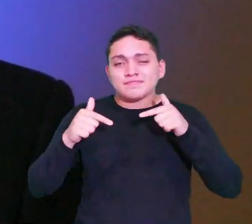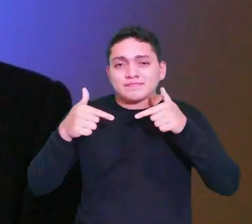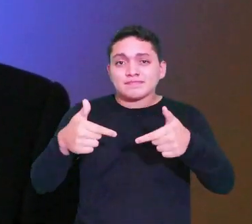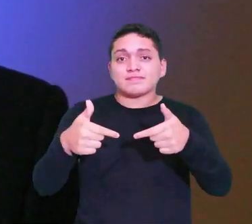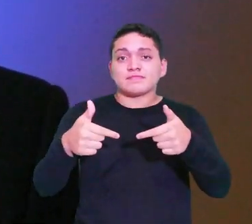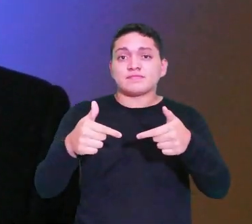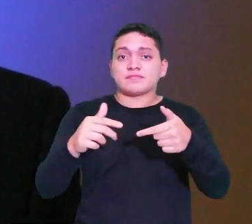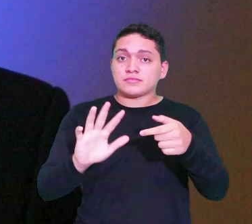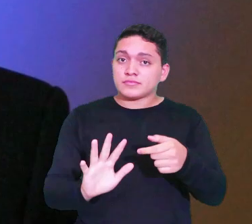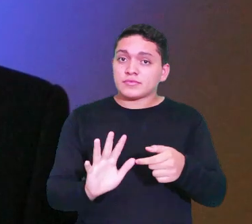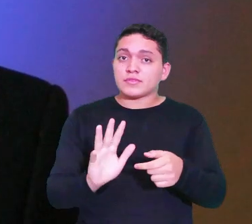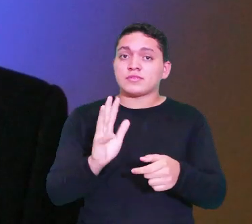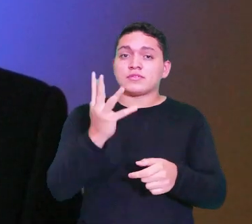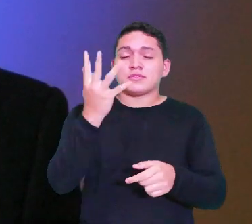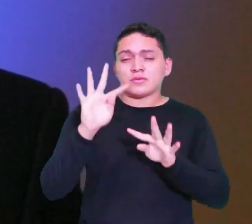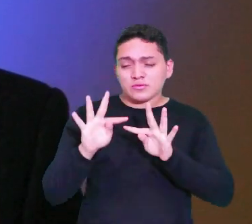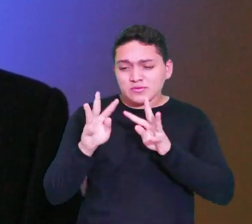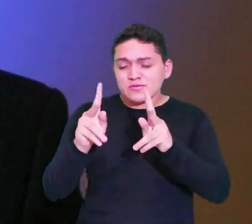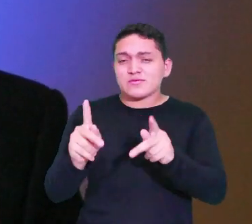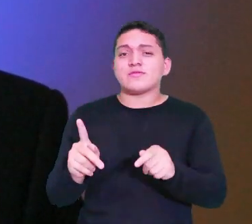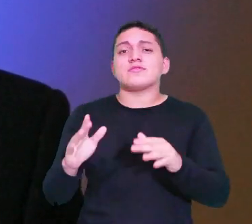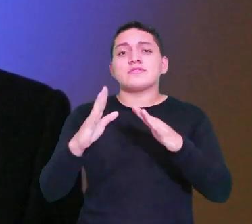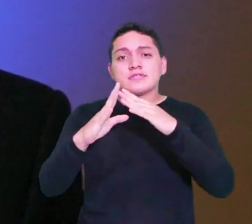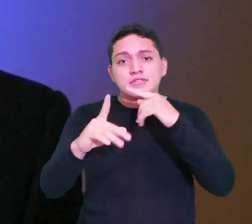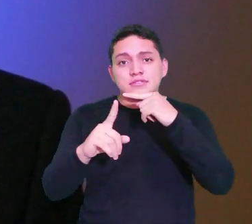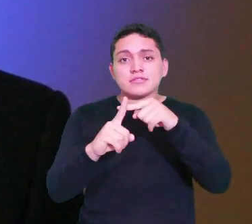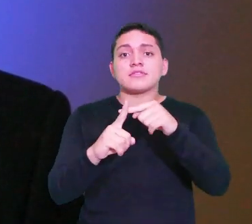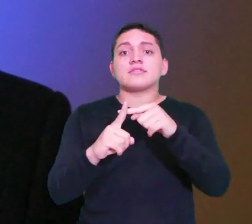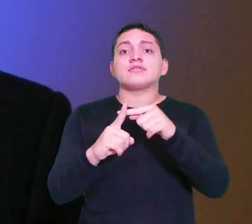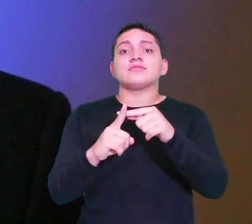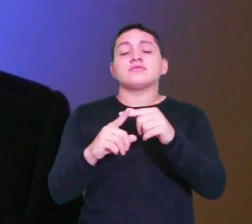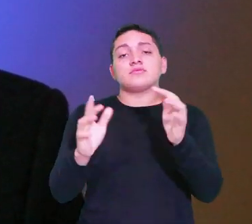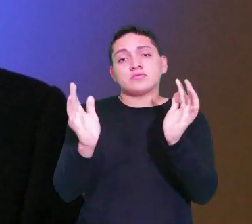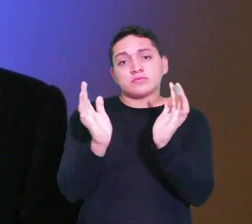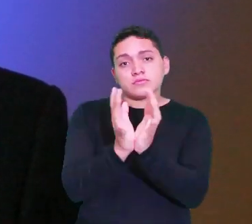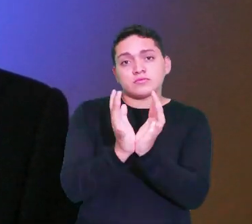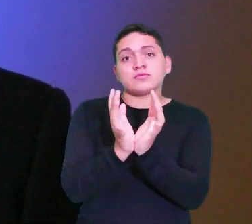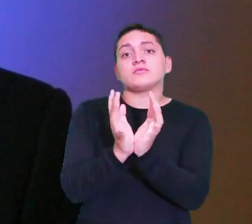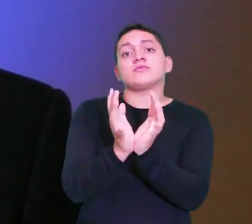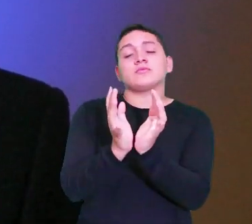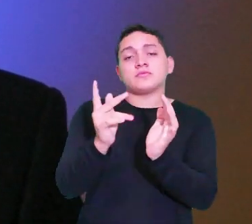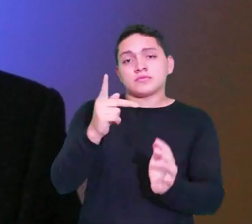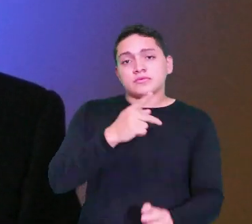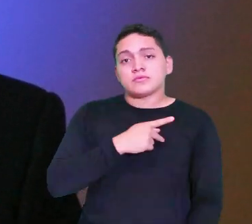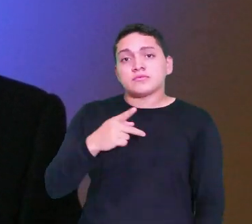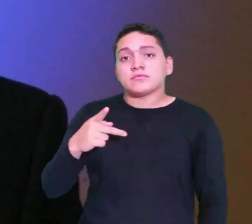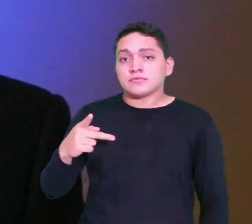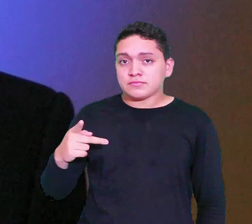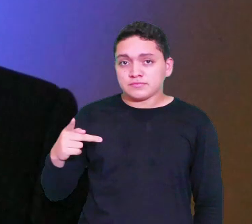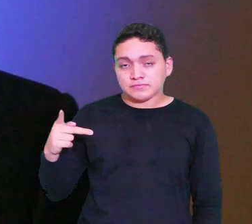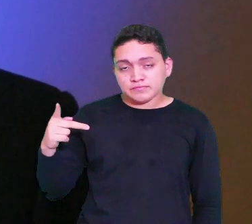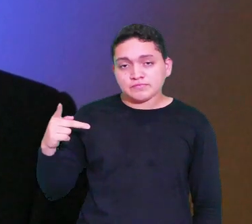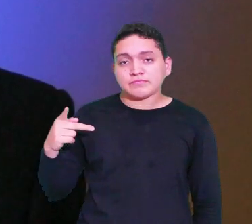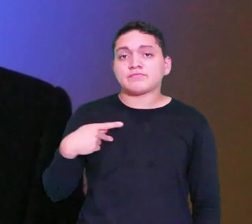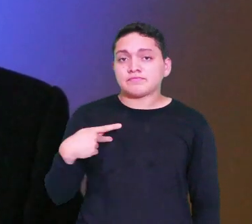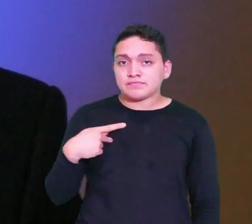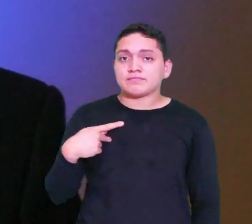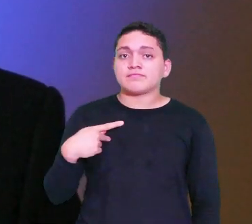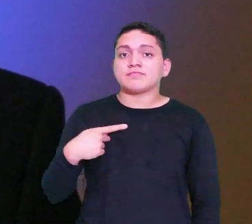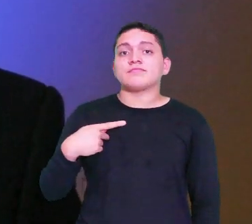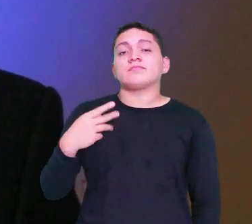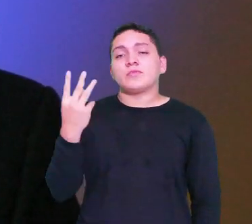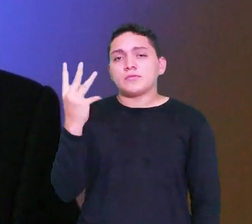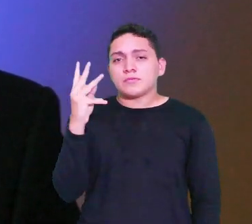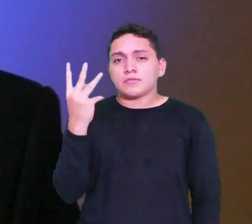realizada por todas as igrejas filiadas à CEADEMA, Convenção Estadual das Igrejas Assembleia de